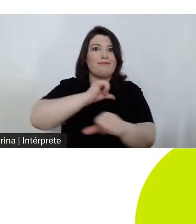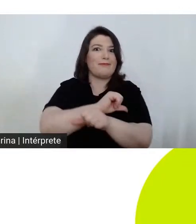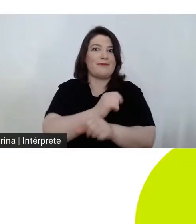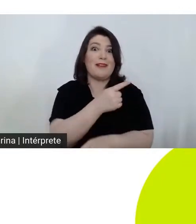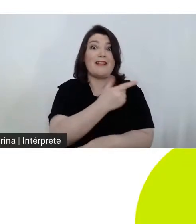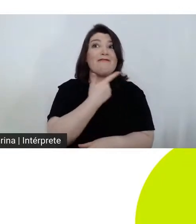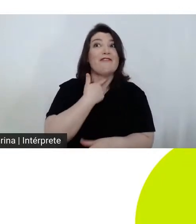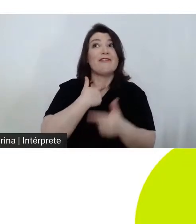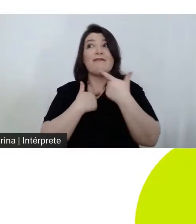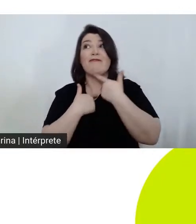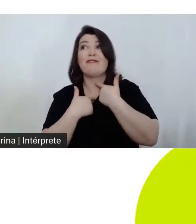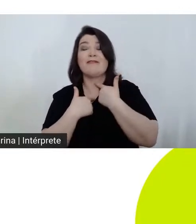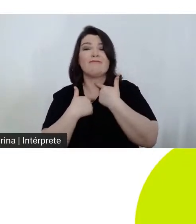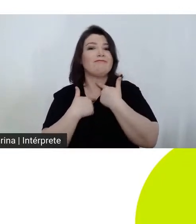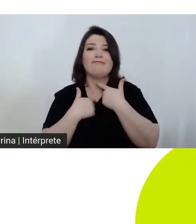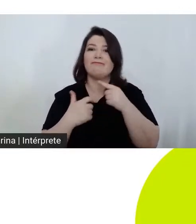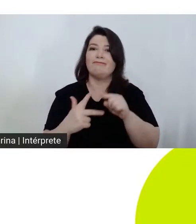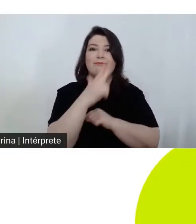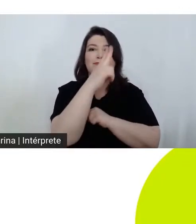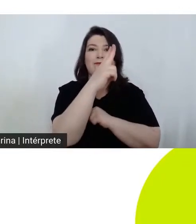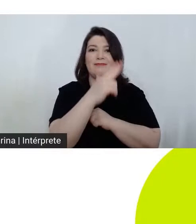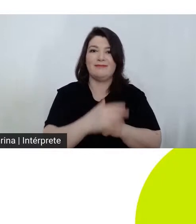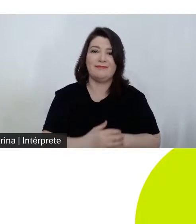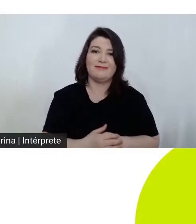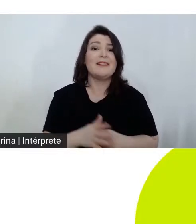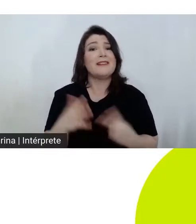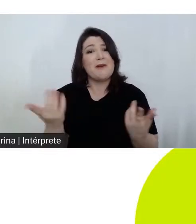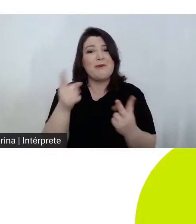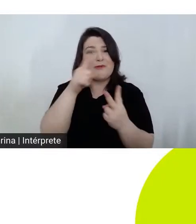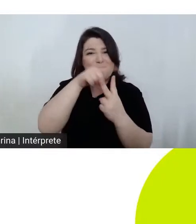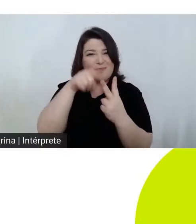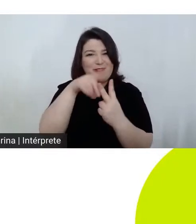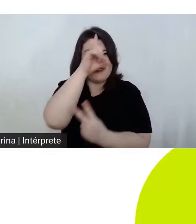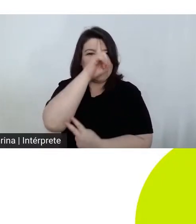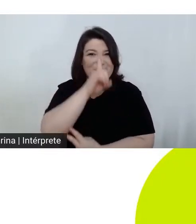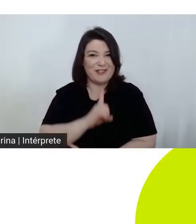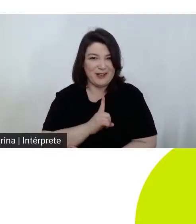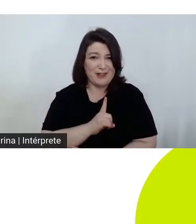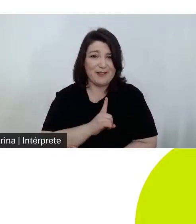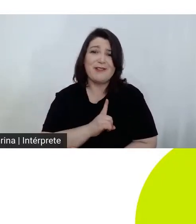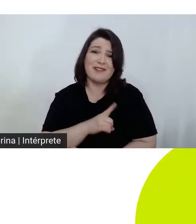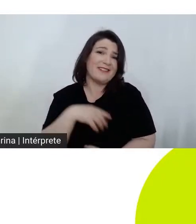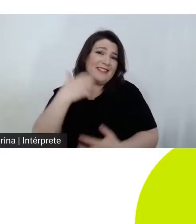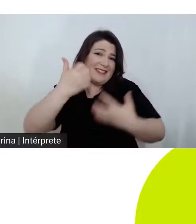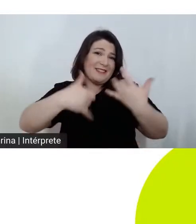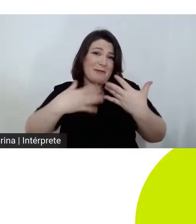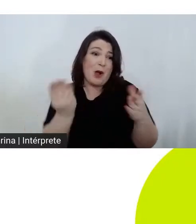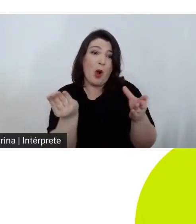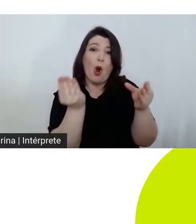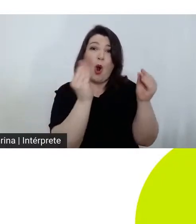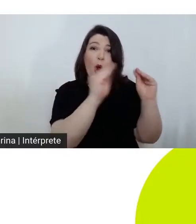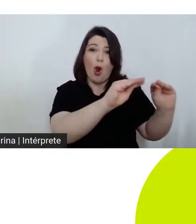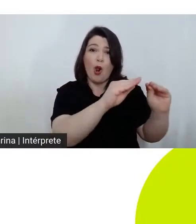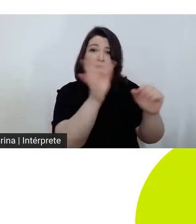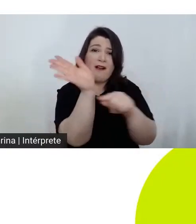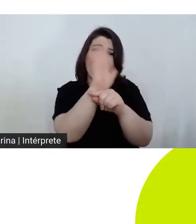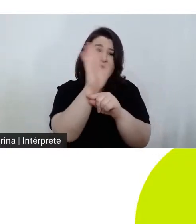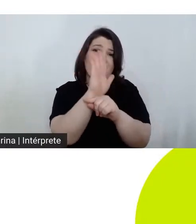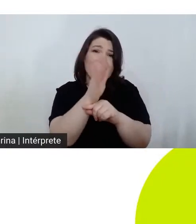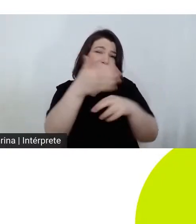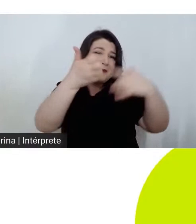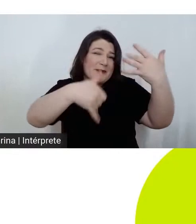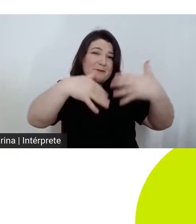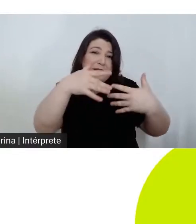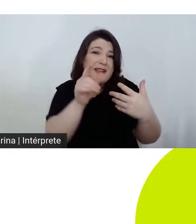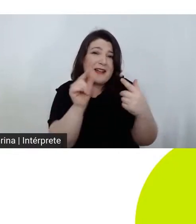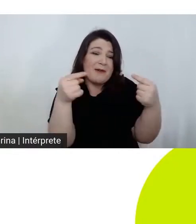intenções isto é notável a forma como os irmãos Safdie trabalham o tema da sorte o segundo tema tem a ver